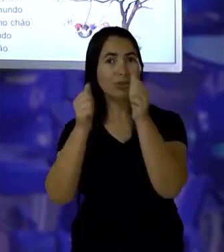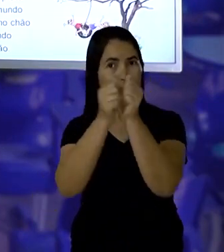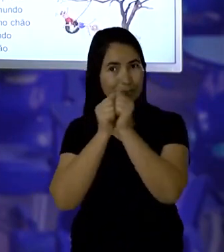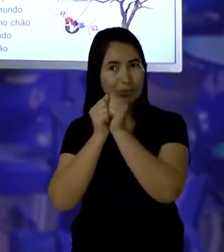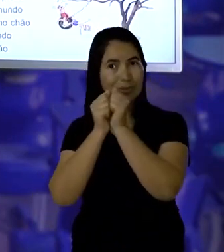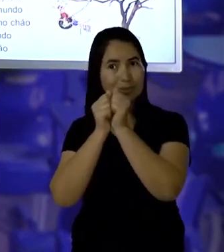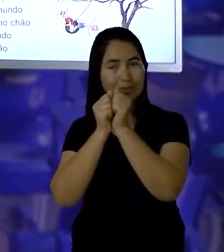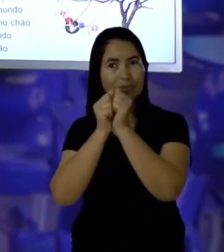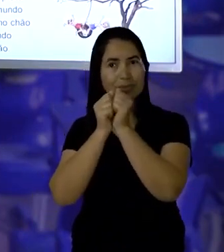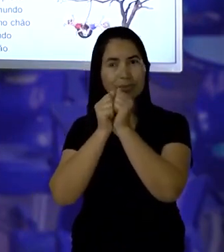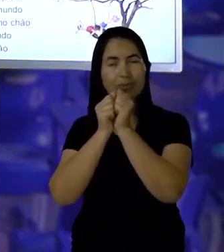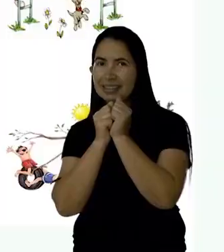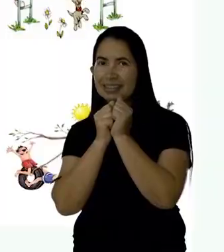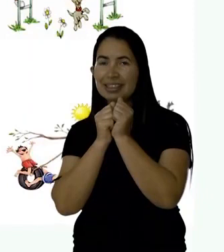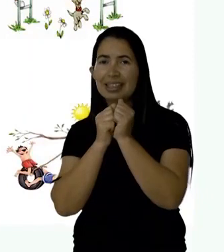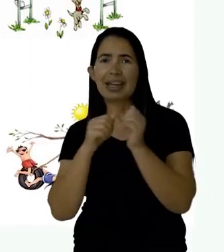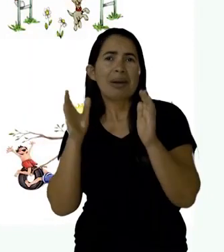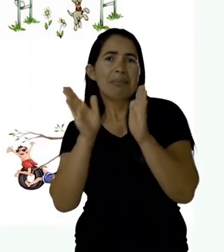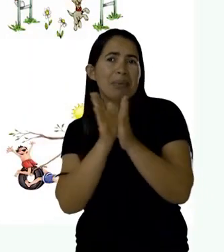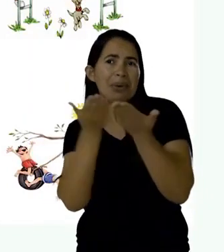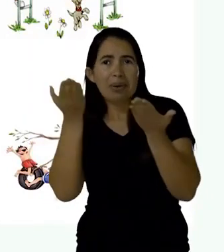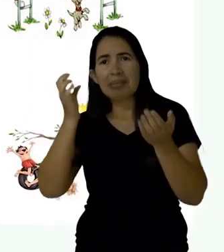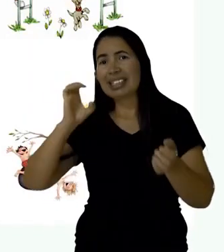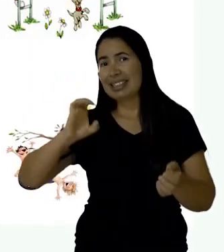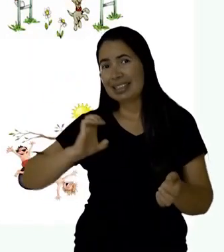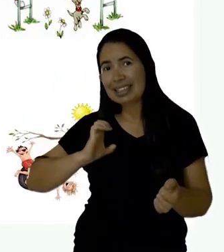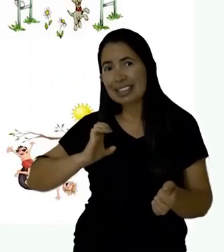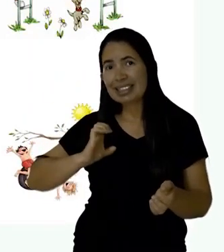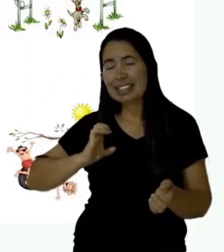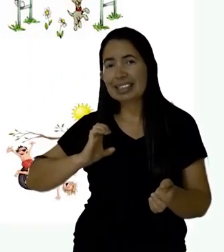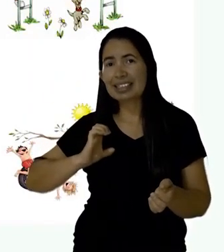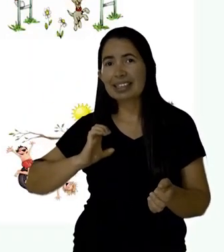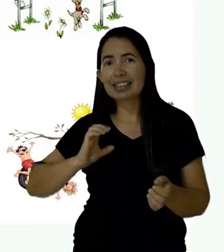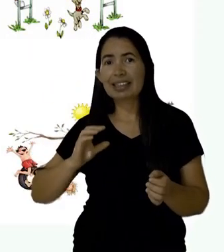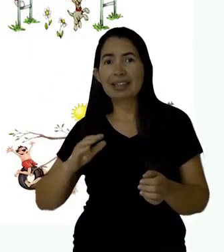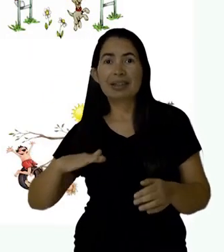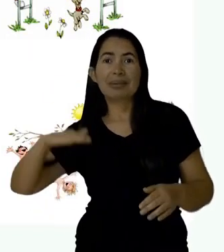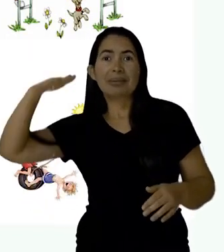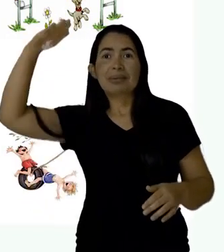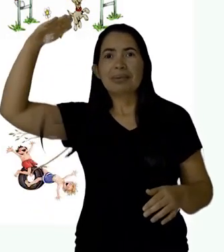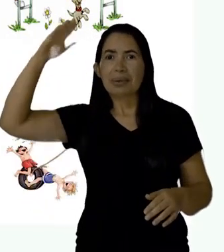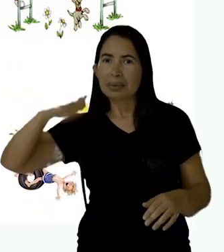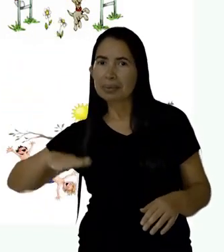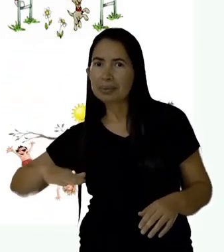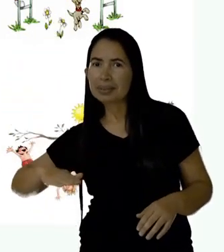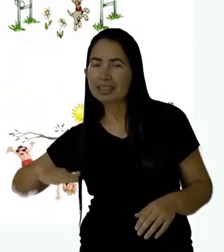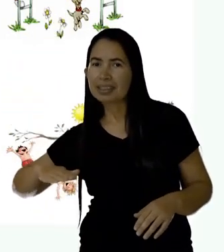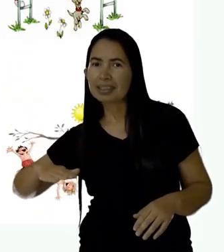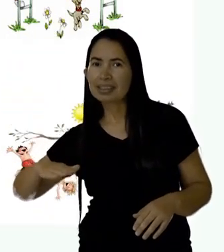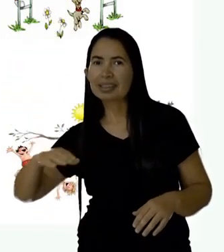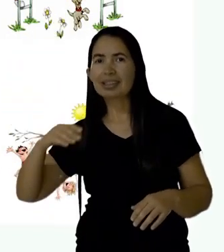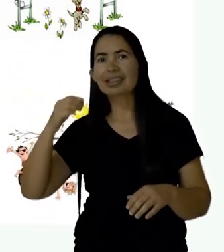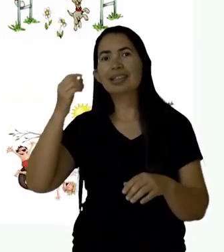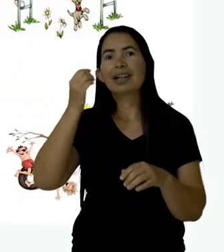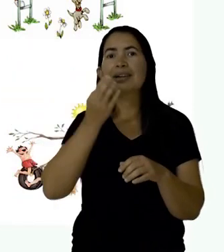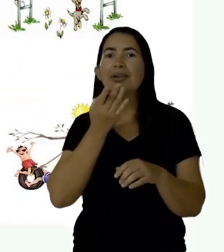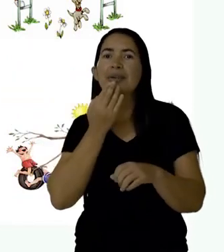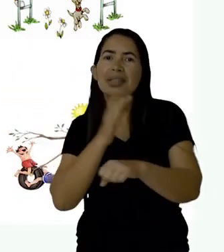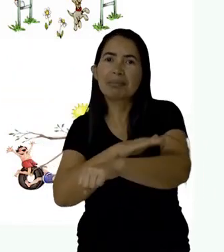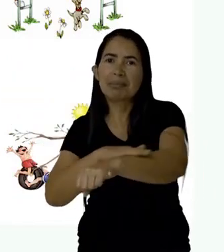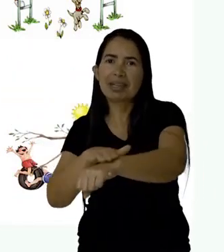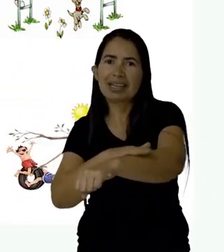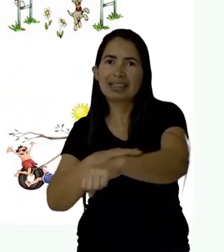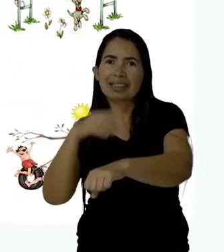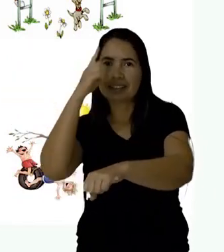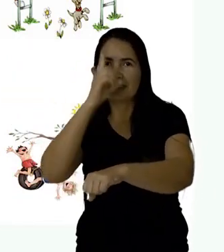leitura junto comigo. Seja pobre, seja rica, seja grandona ou nanica. Mulata,